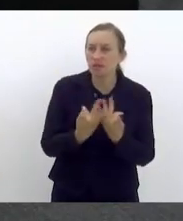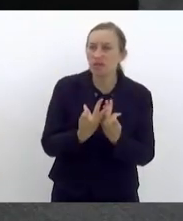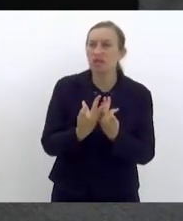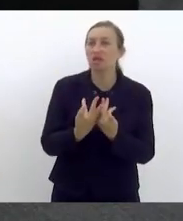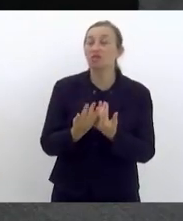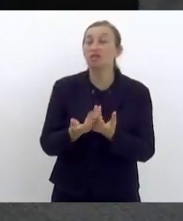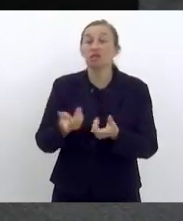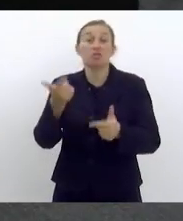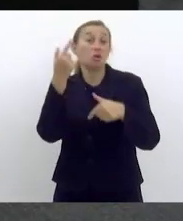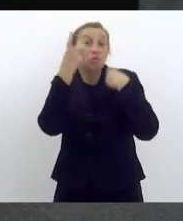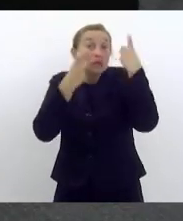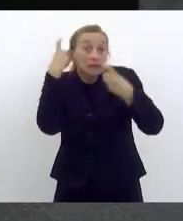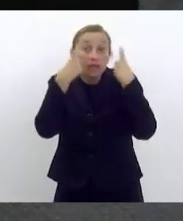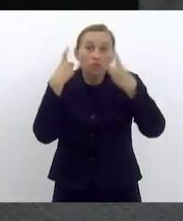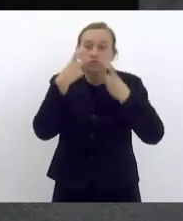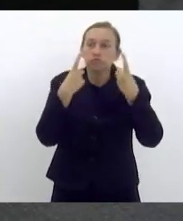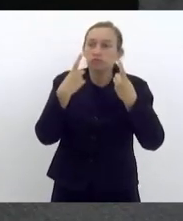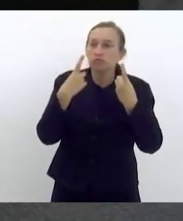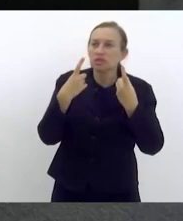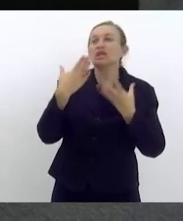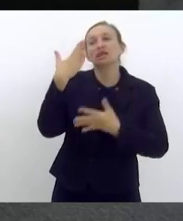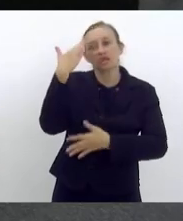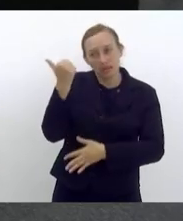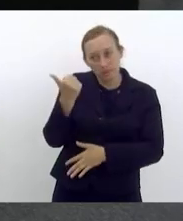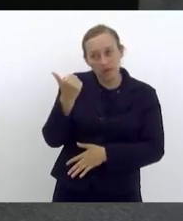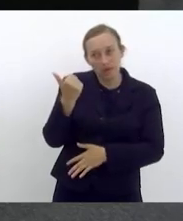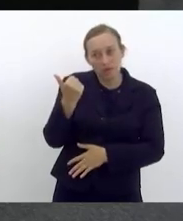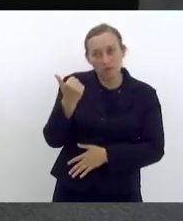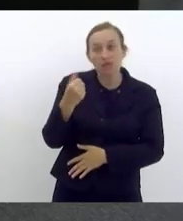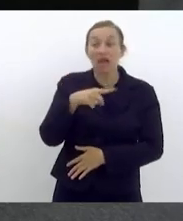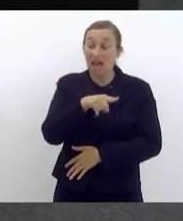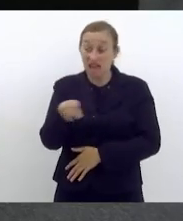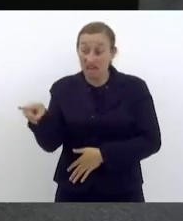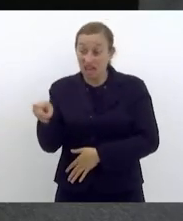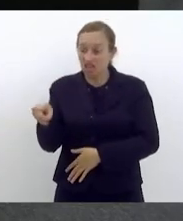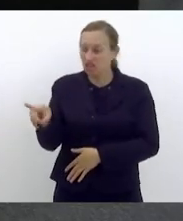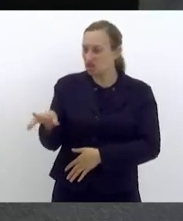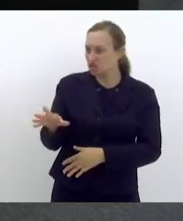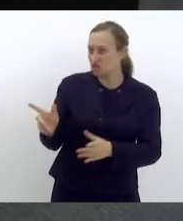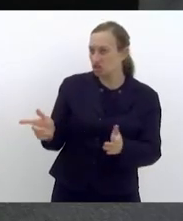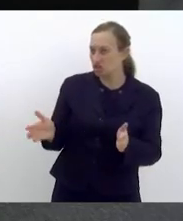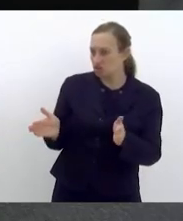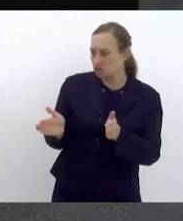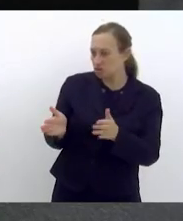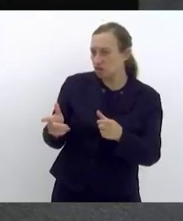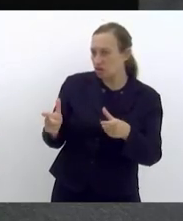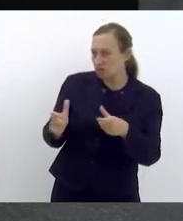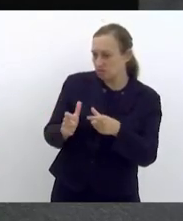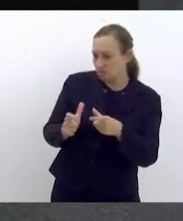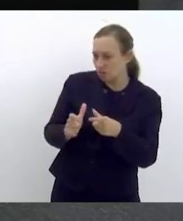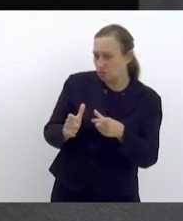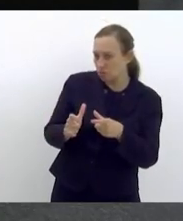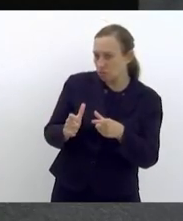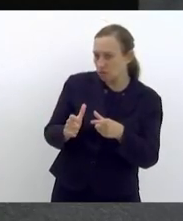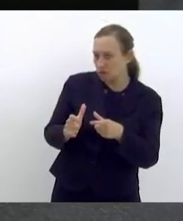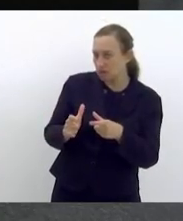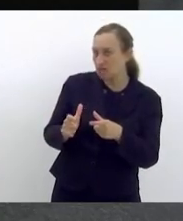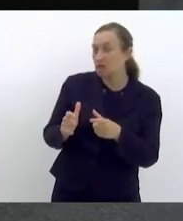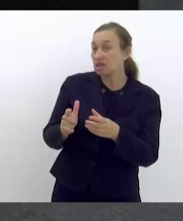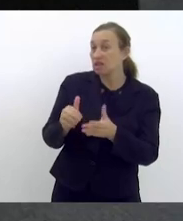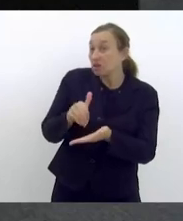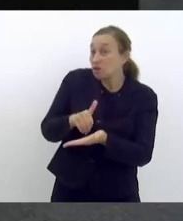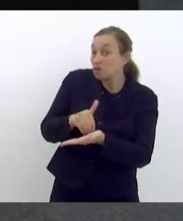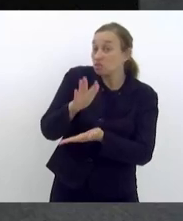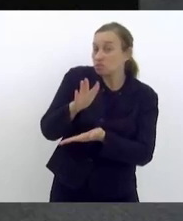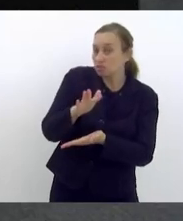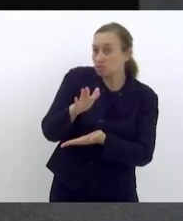desespero, uma preocupação, porque a gente sabe que aqueles menorzinhos ou os maiorzinhos acabarão sendo expulsos da